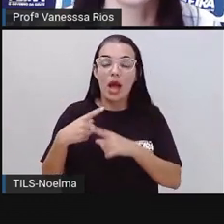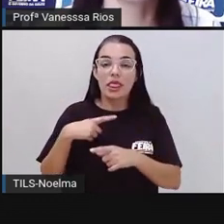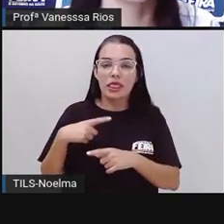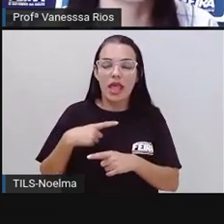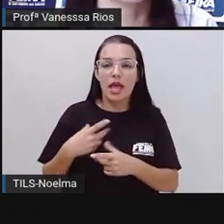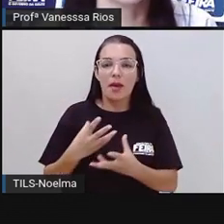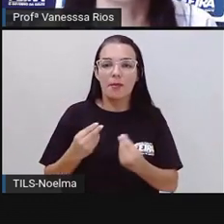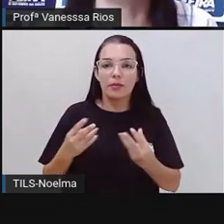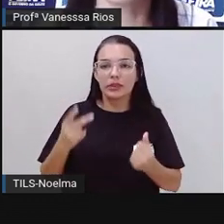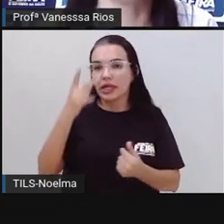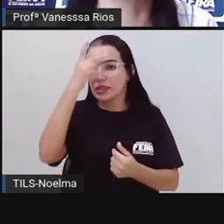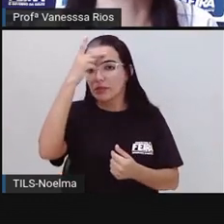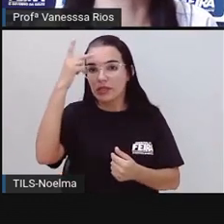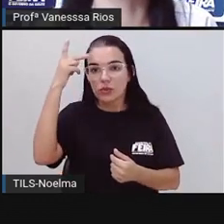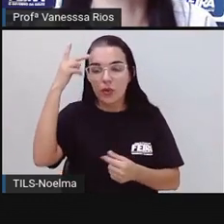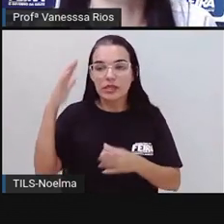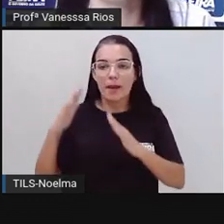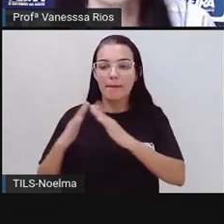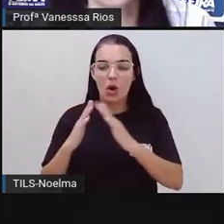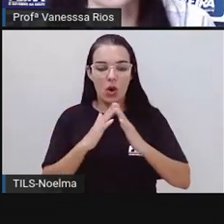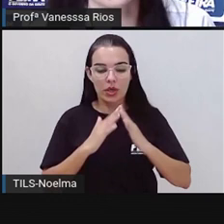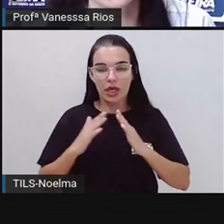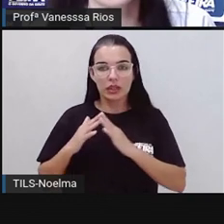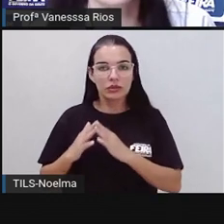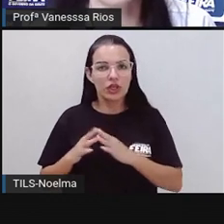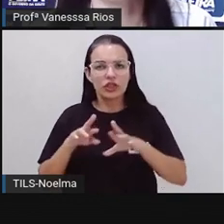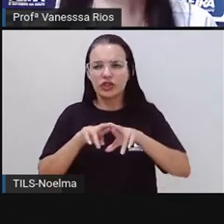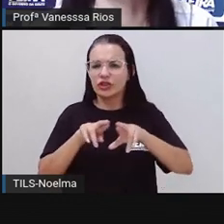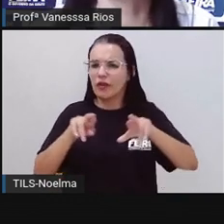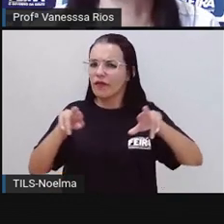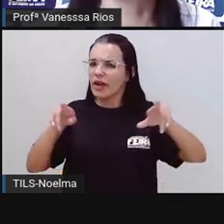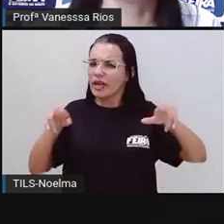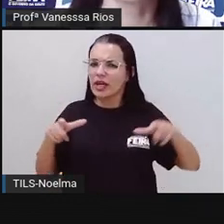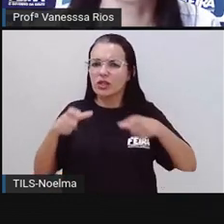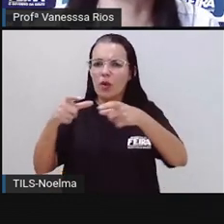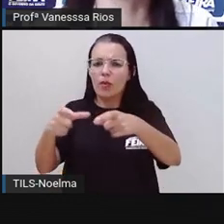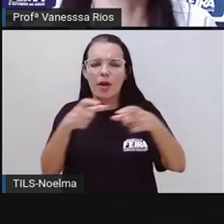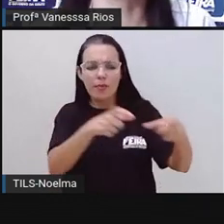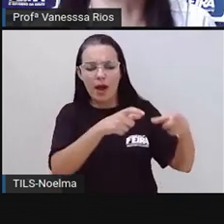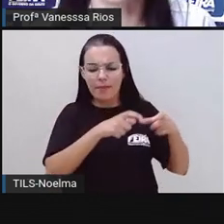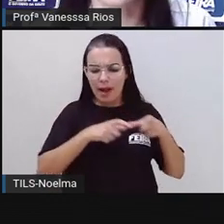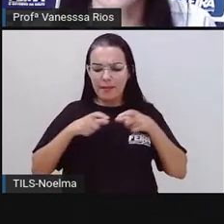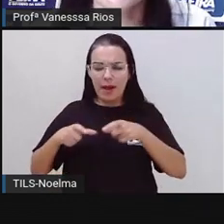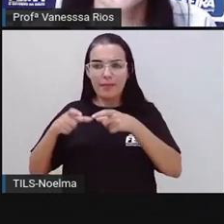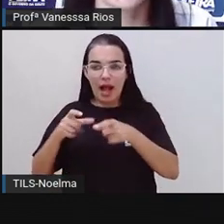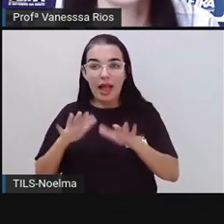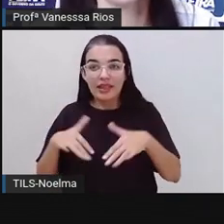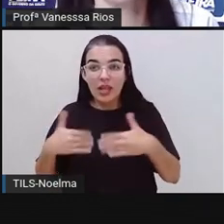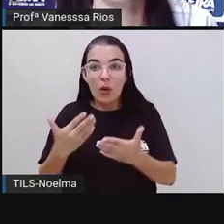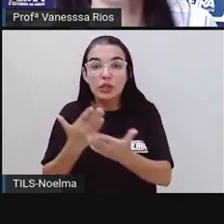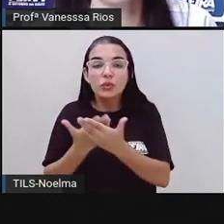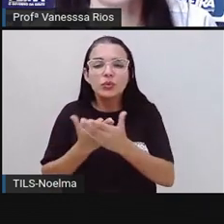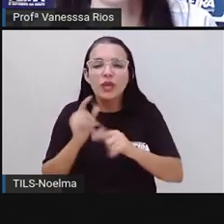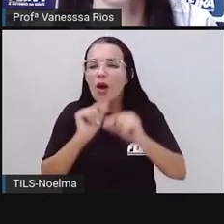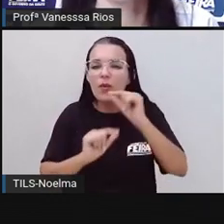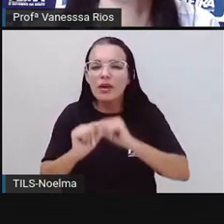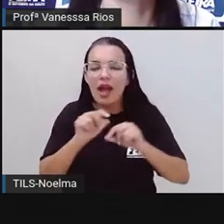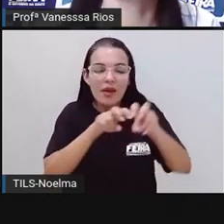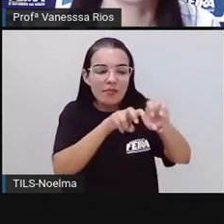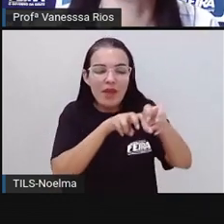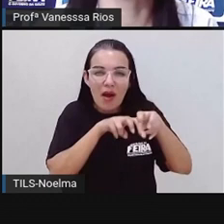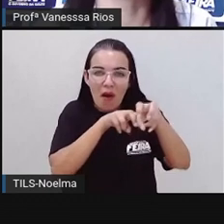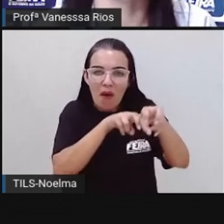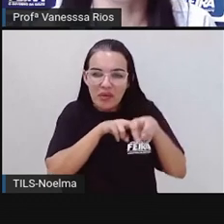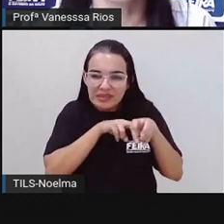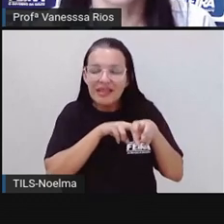pessoas morando em diferentes situações. E é quando a gente estuda sobre os distritos, a gente percebe aí como é